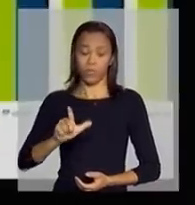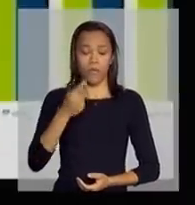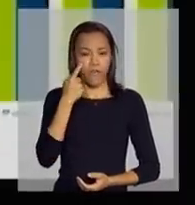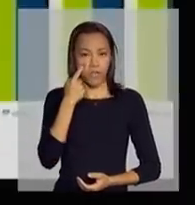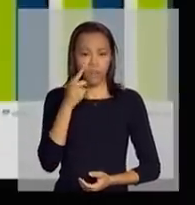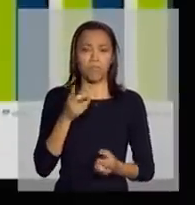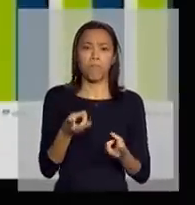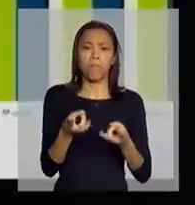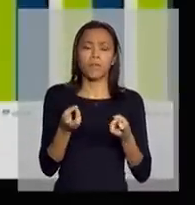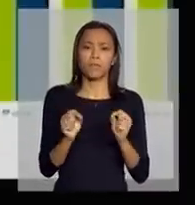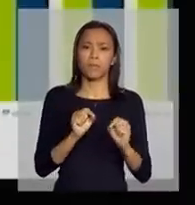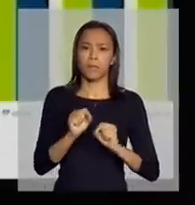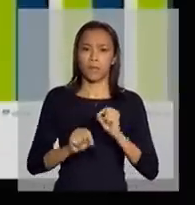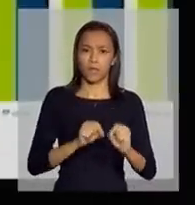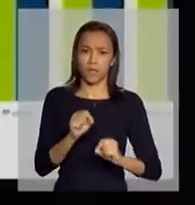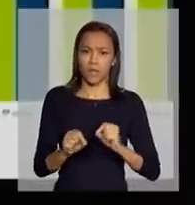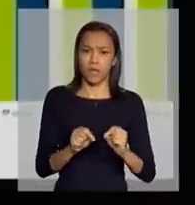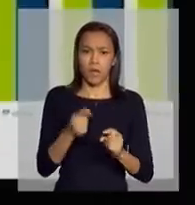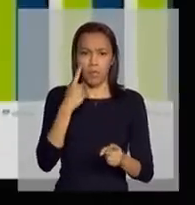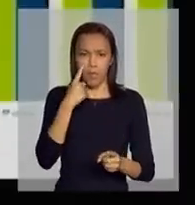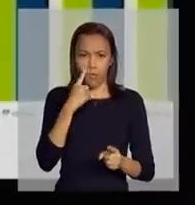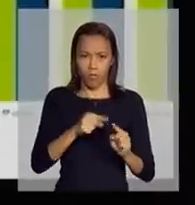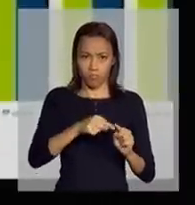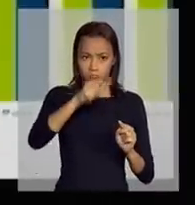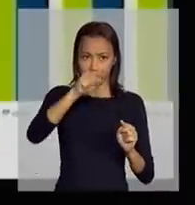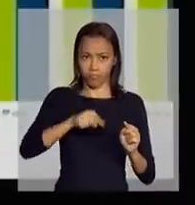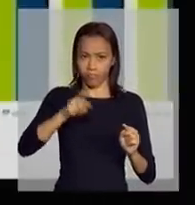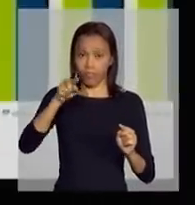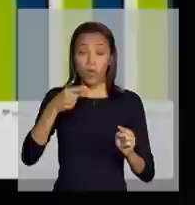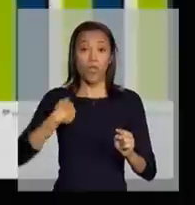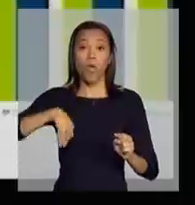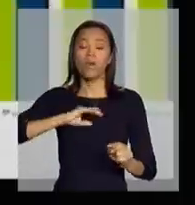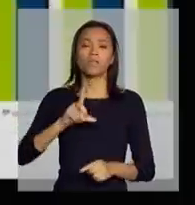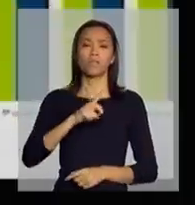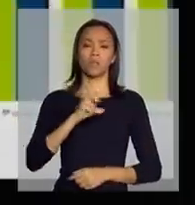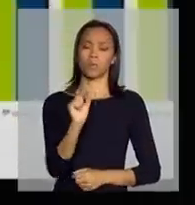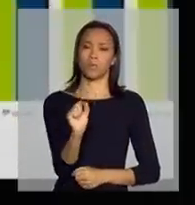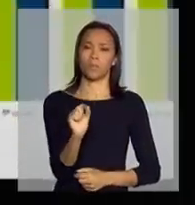a puridade de corte, nós temos...